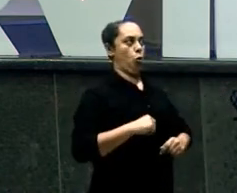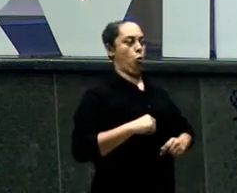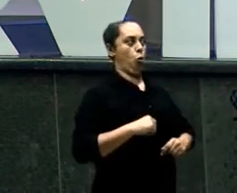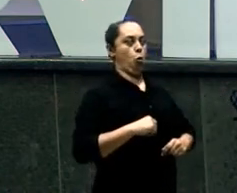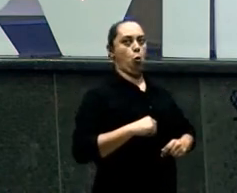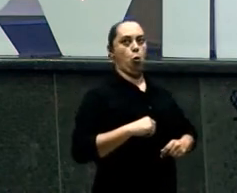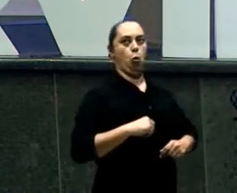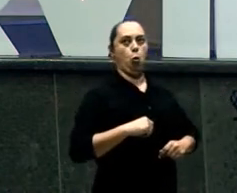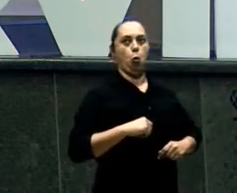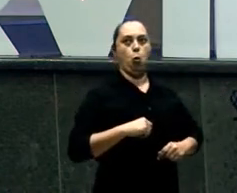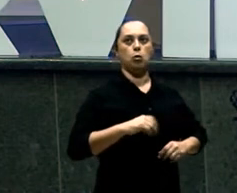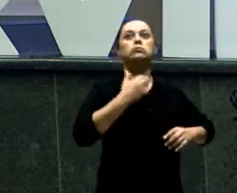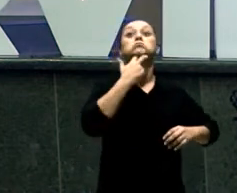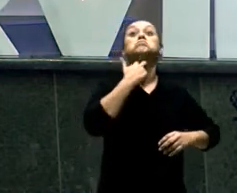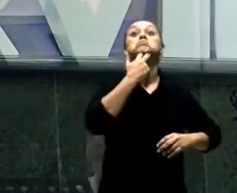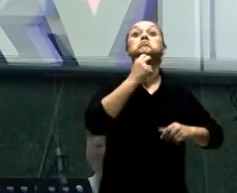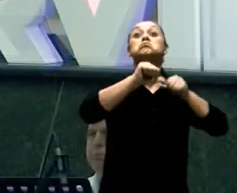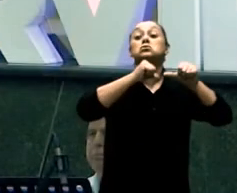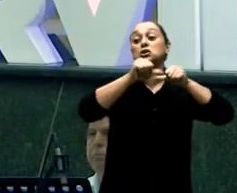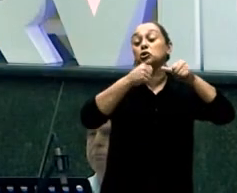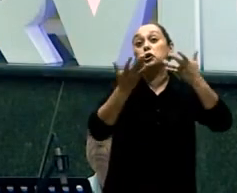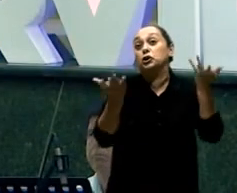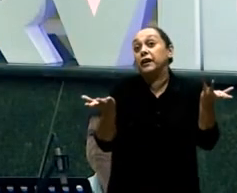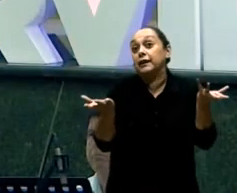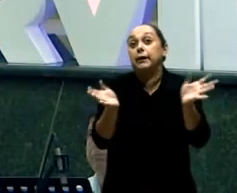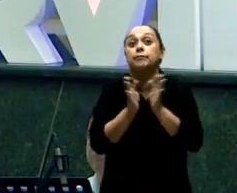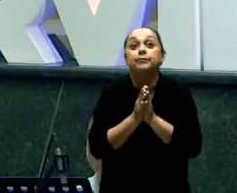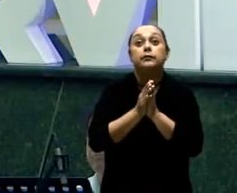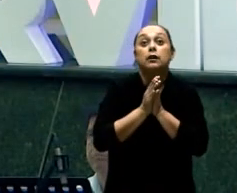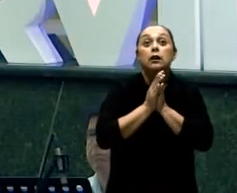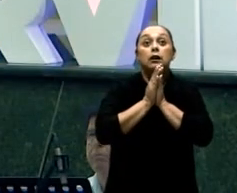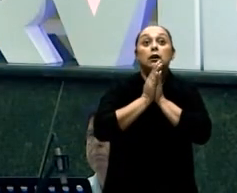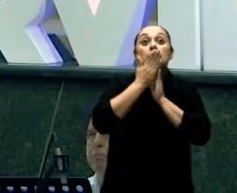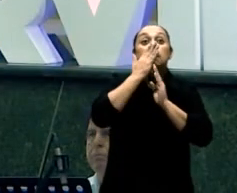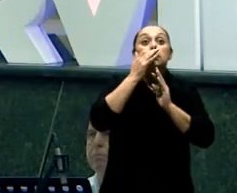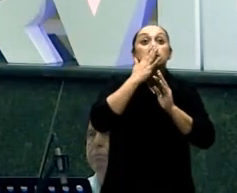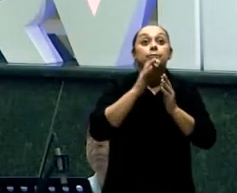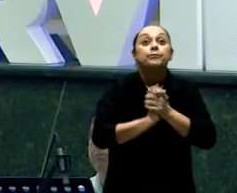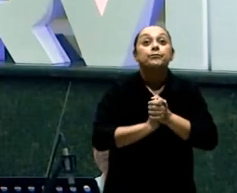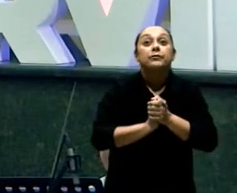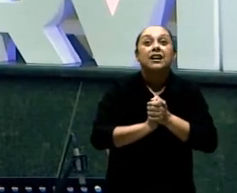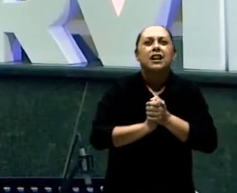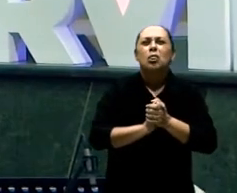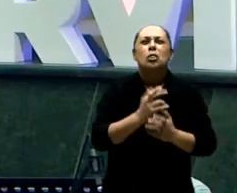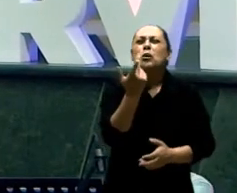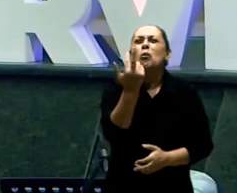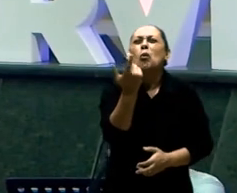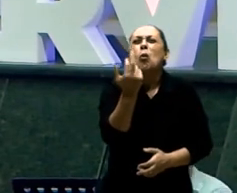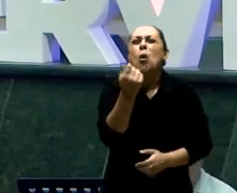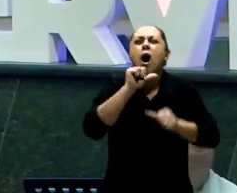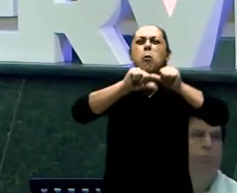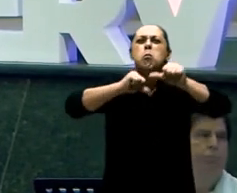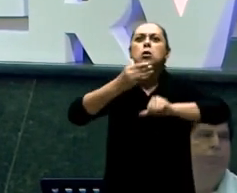Para ver como que está As coisas lá Para ver se dá certo ou não Muda a voz Toda hora Você